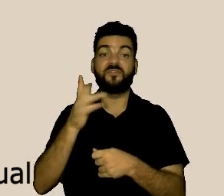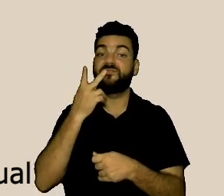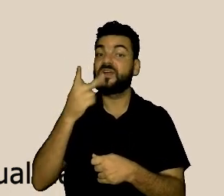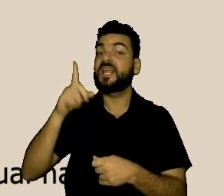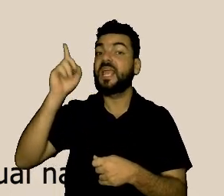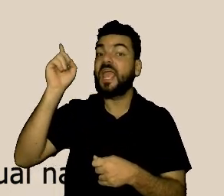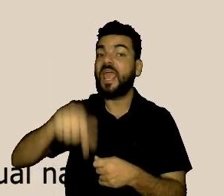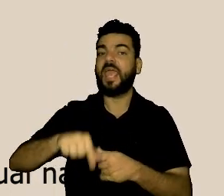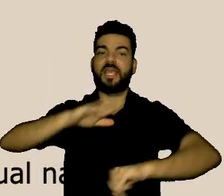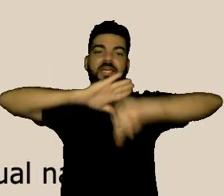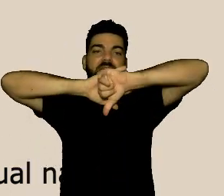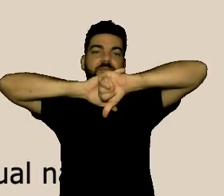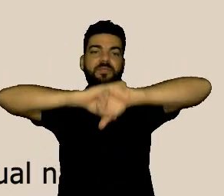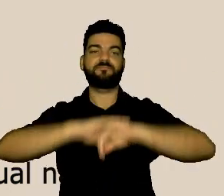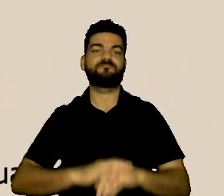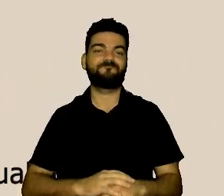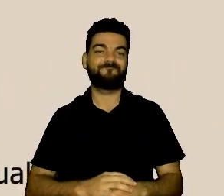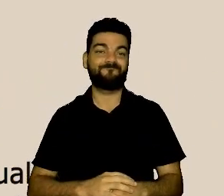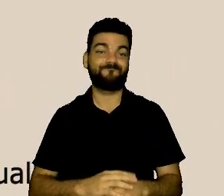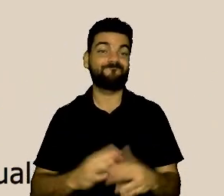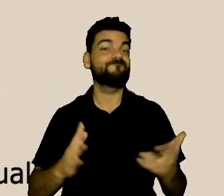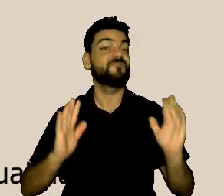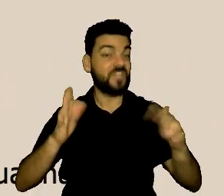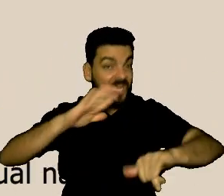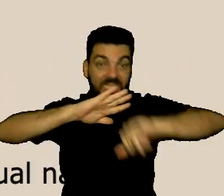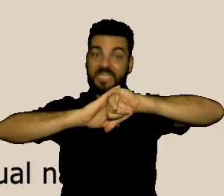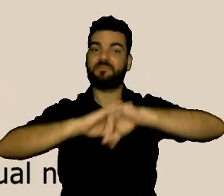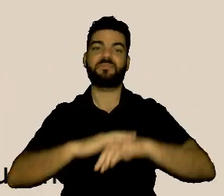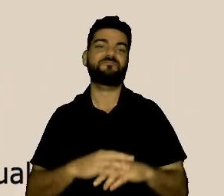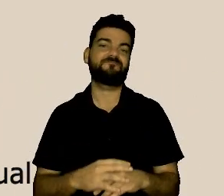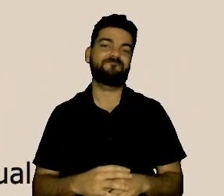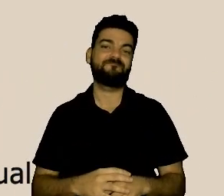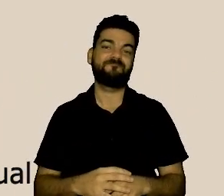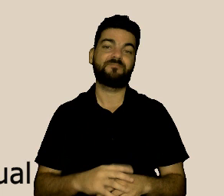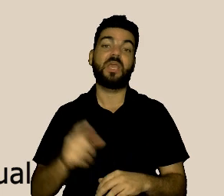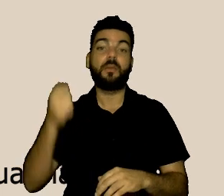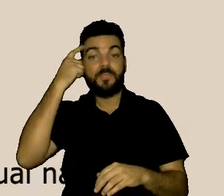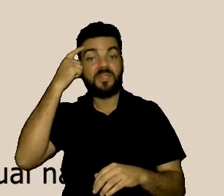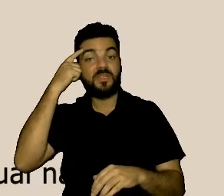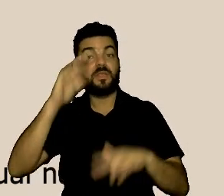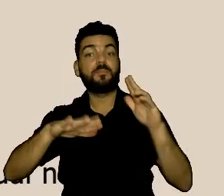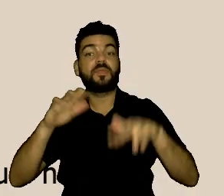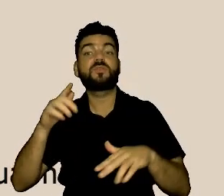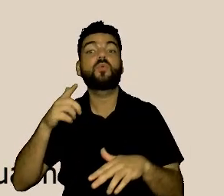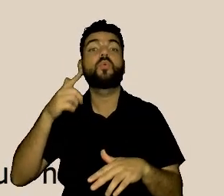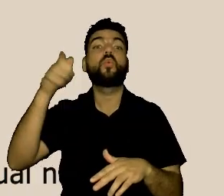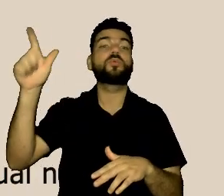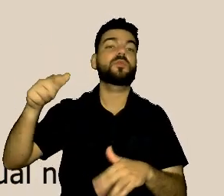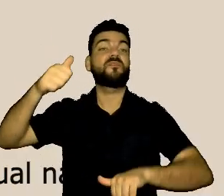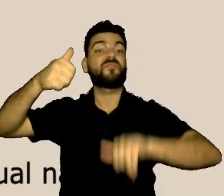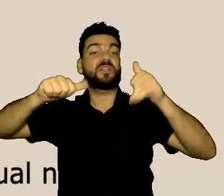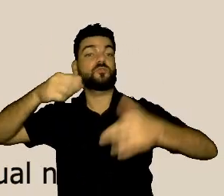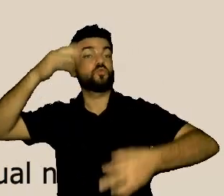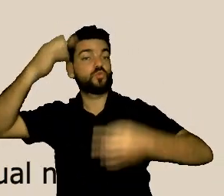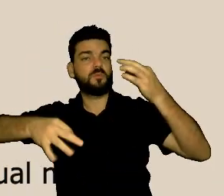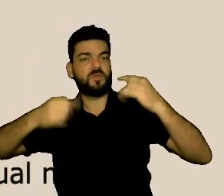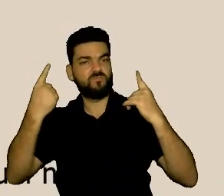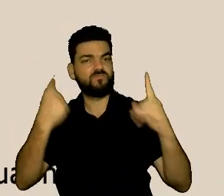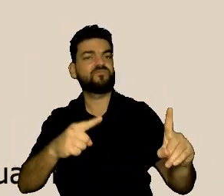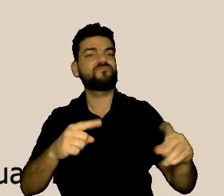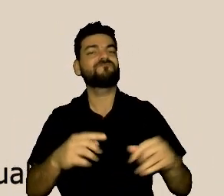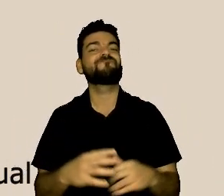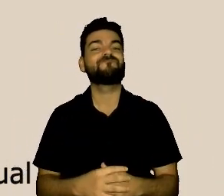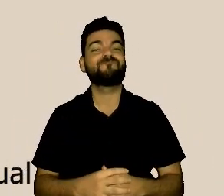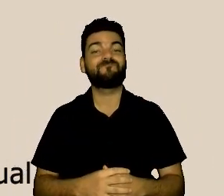solução dependa de órgãos apuratórios. E por aí nós já temos o primeiro, vamos dizer assim,